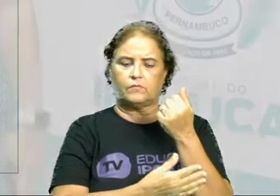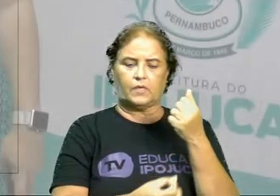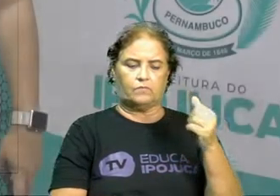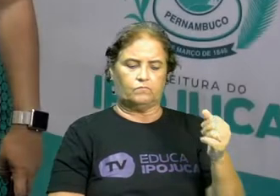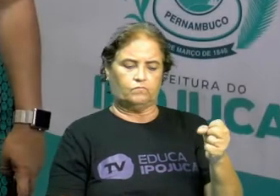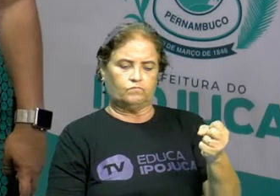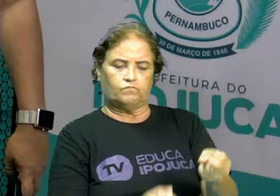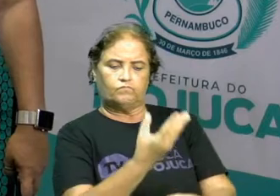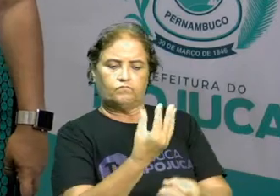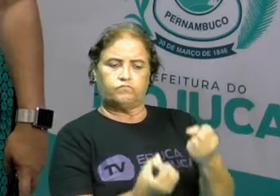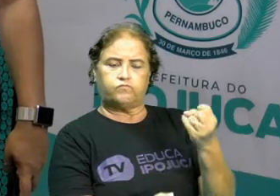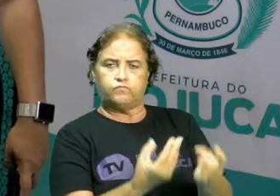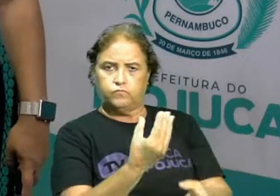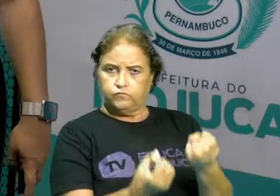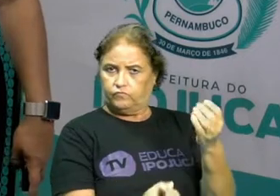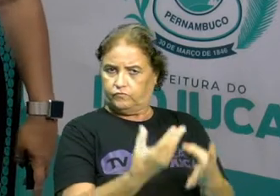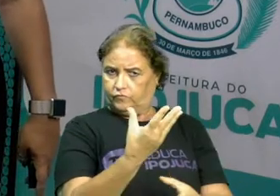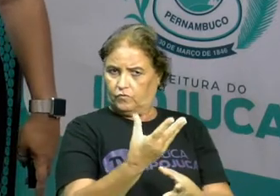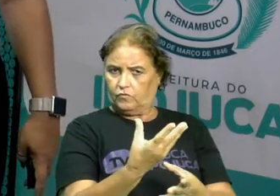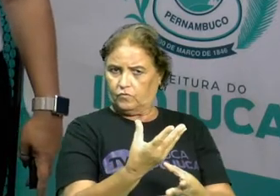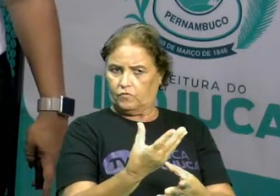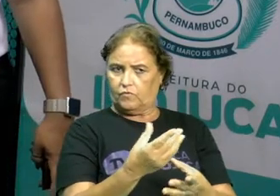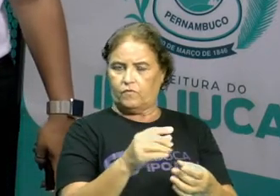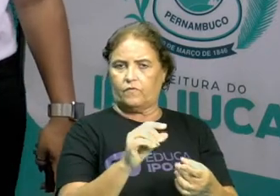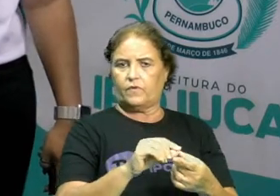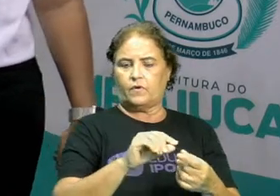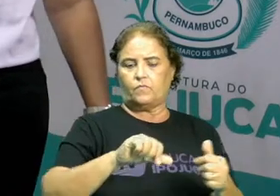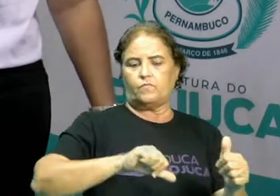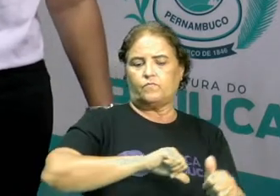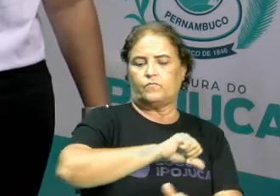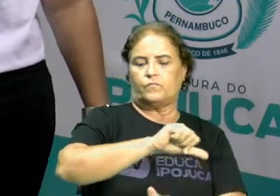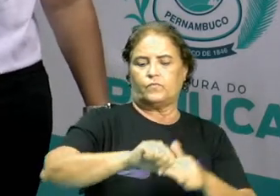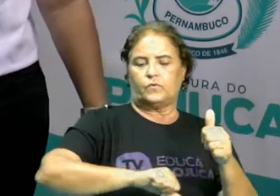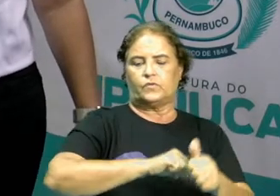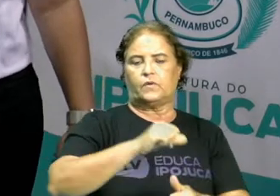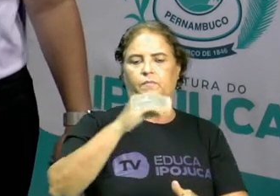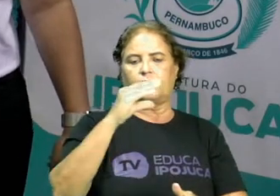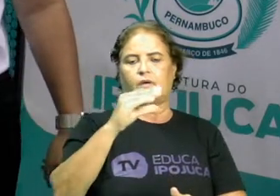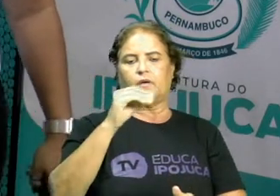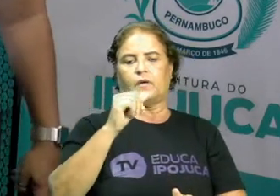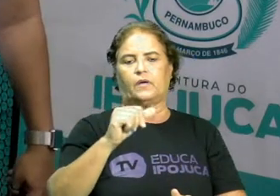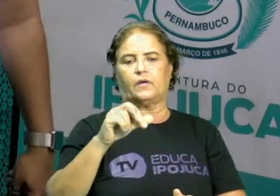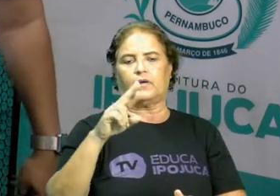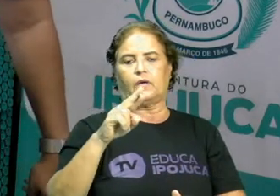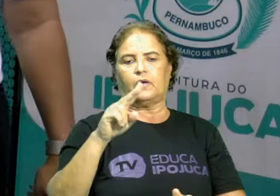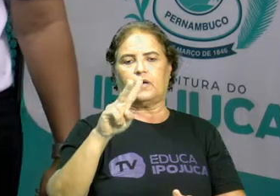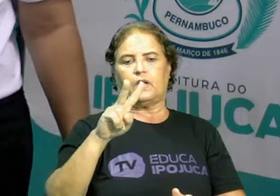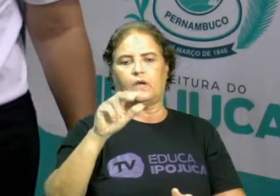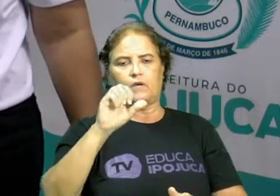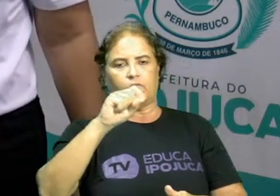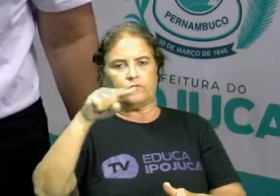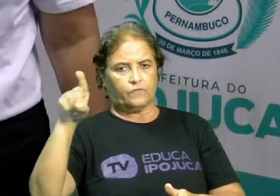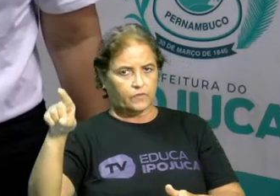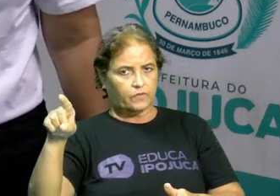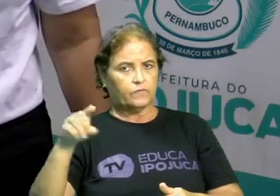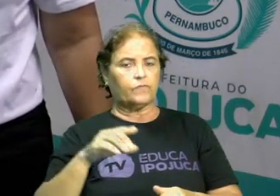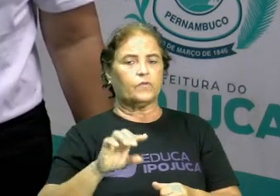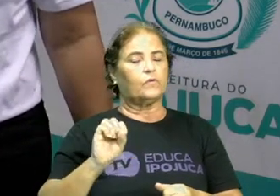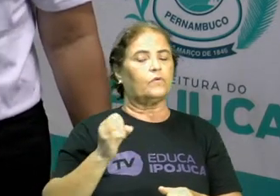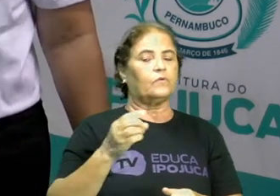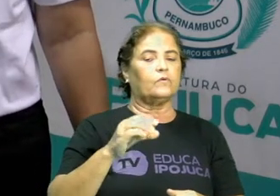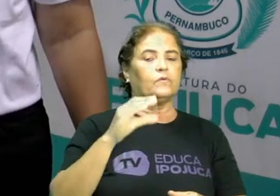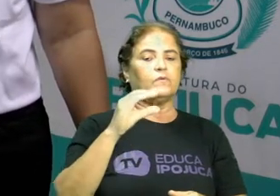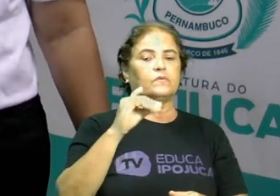Não, não vou ter. Eu vou ter lá carvão, eu vou ter cinzas, eu vou ter uma outra coisa.